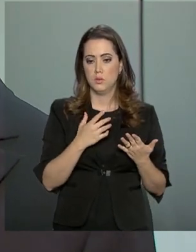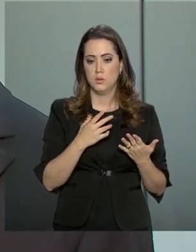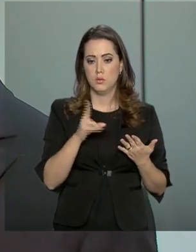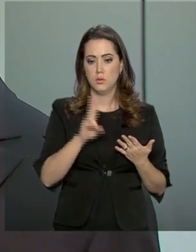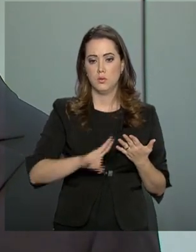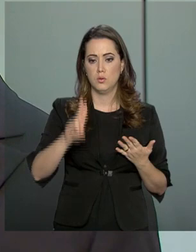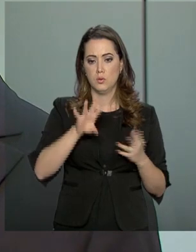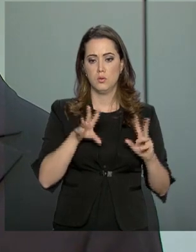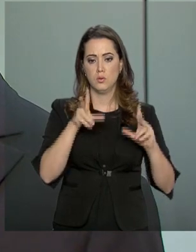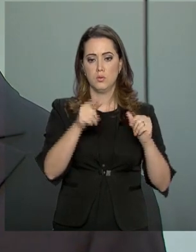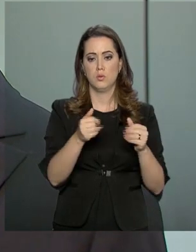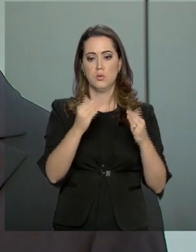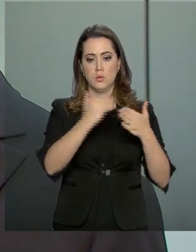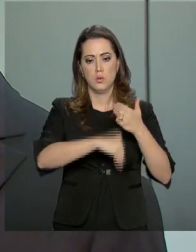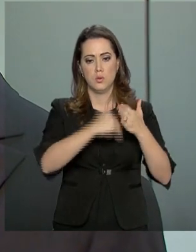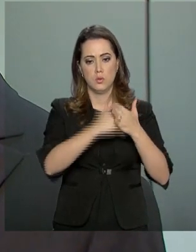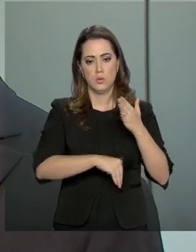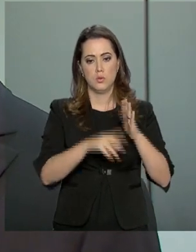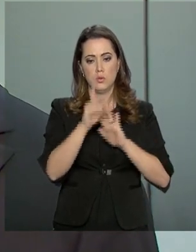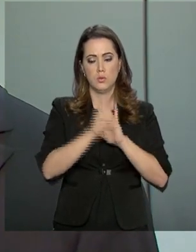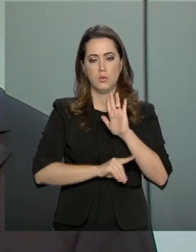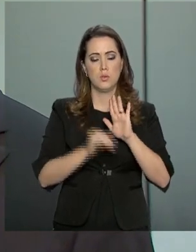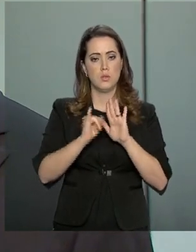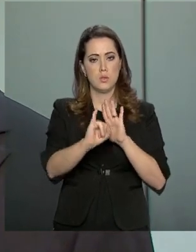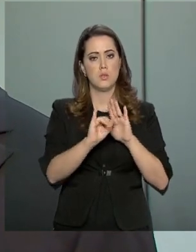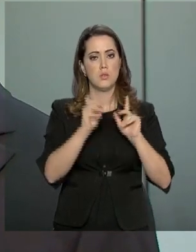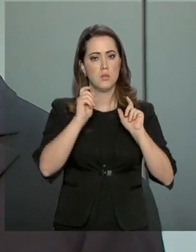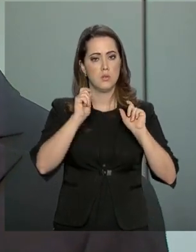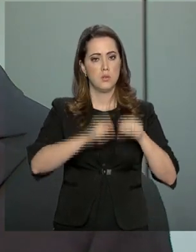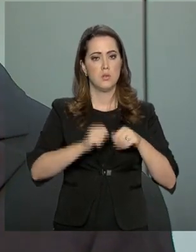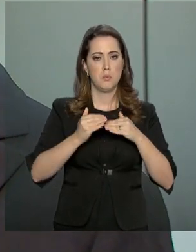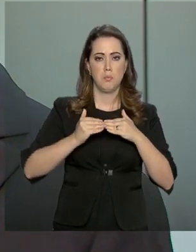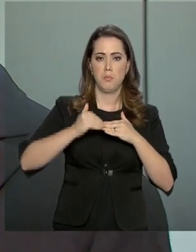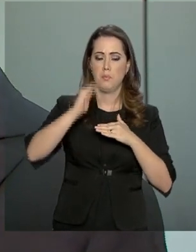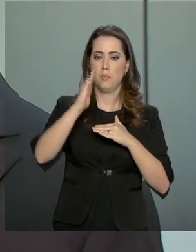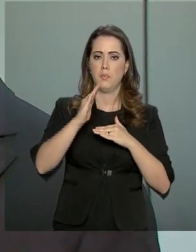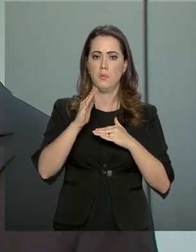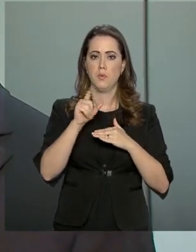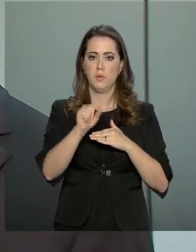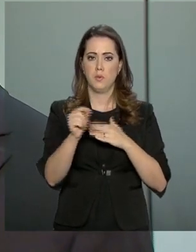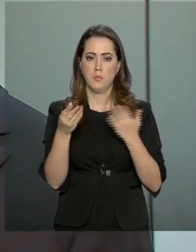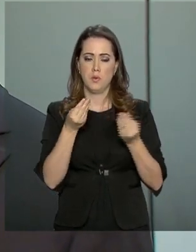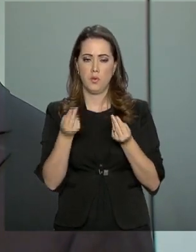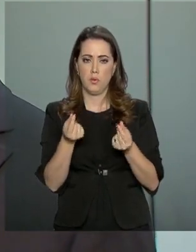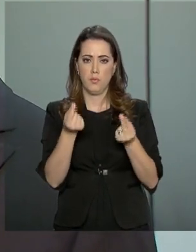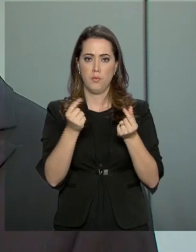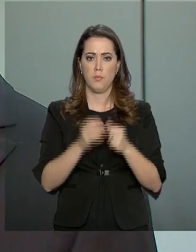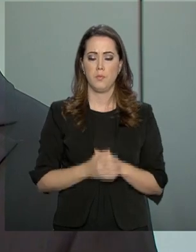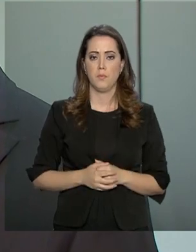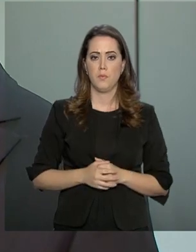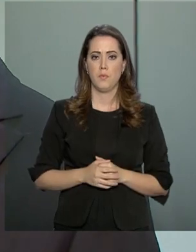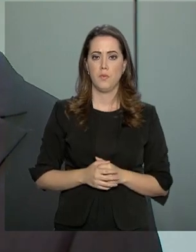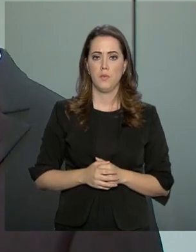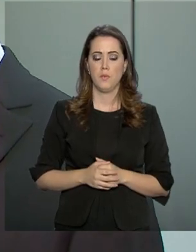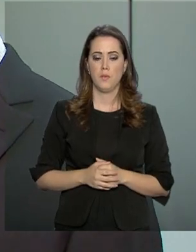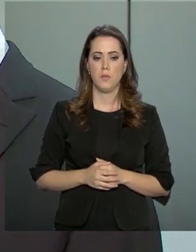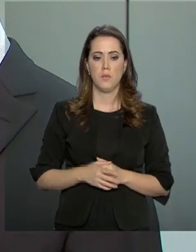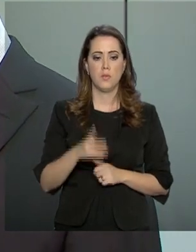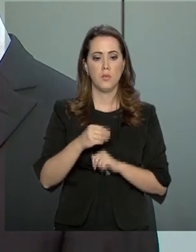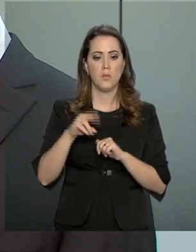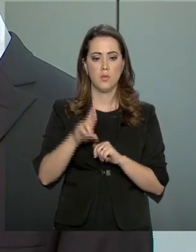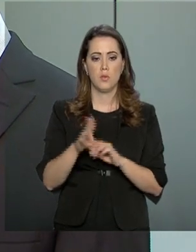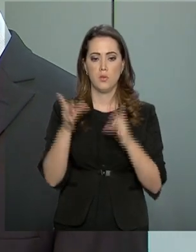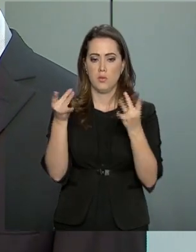utilizando todas as suas deduções que ele tem direito, se elas forem maiores do que este valor. Doutor Joaquim, tem